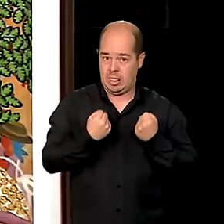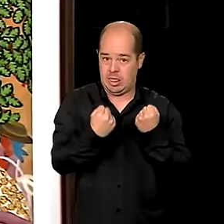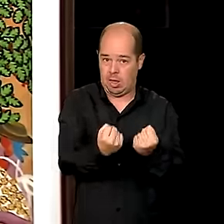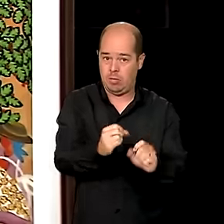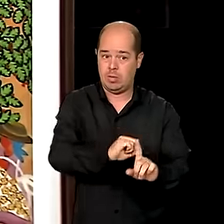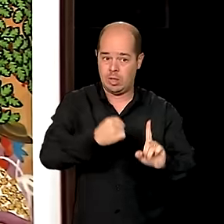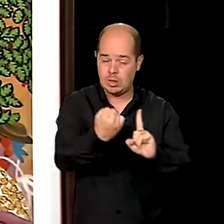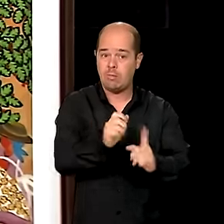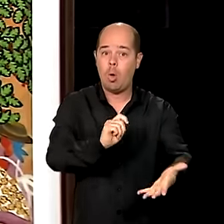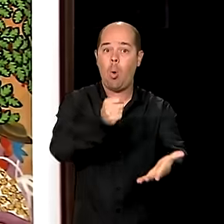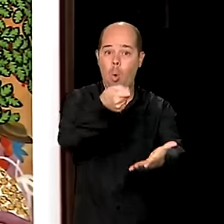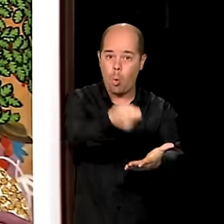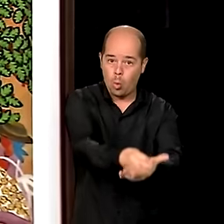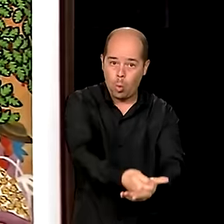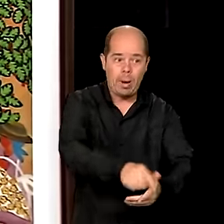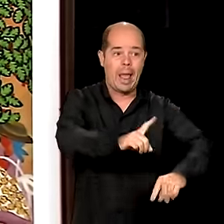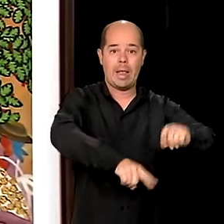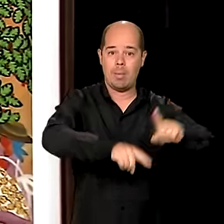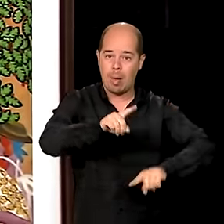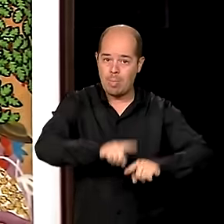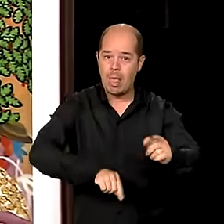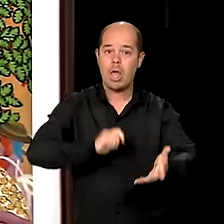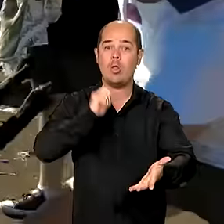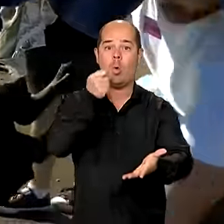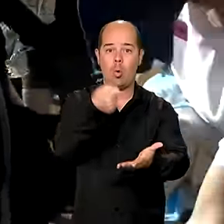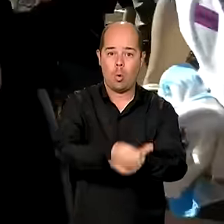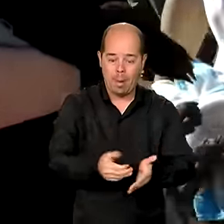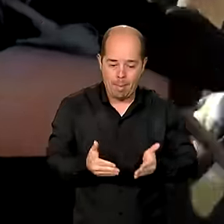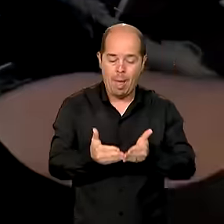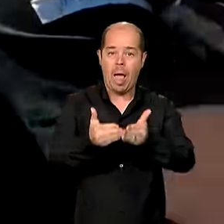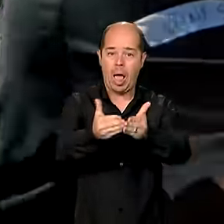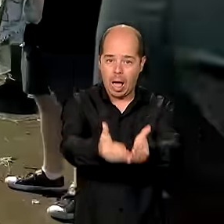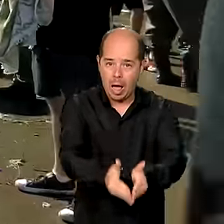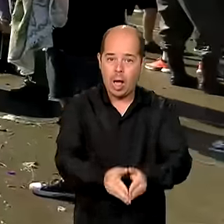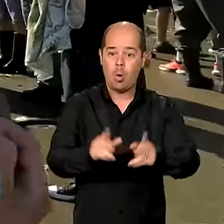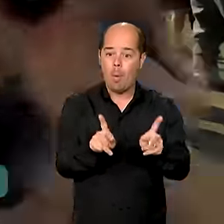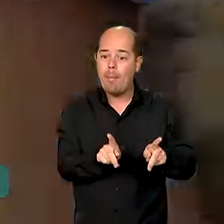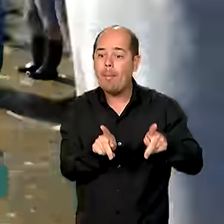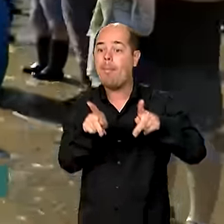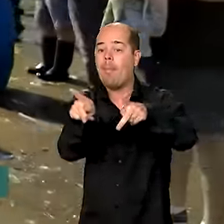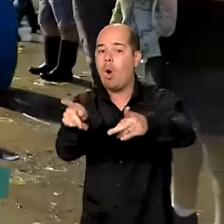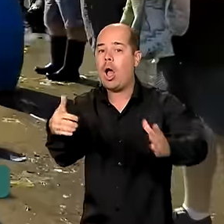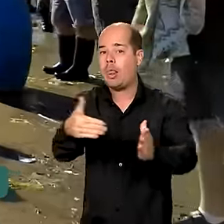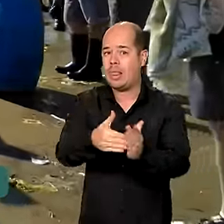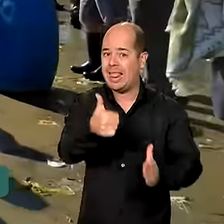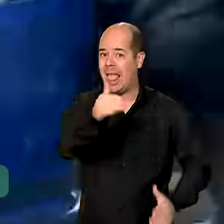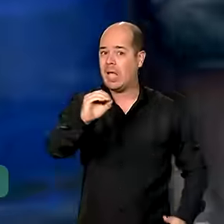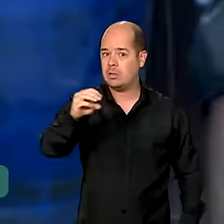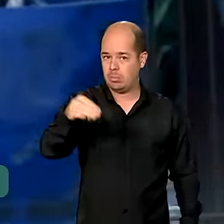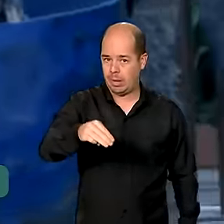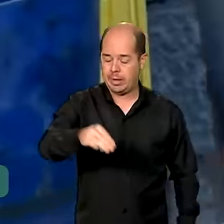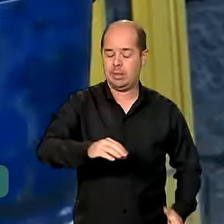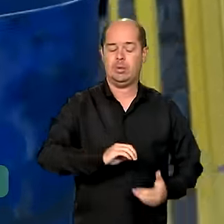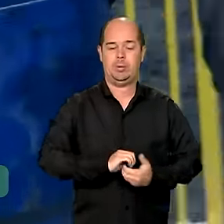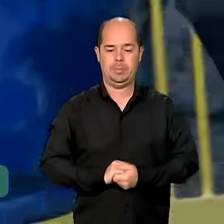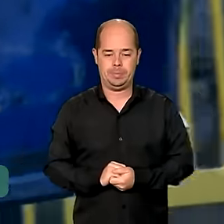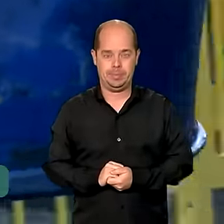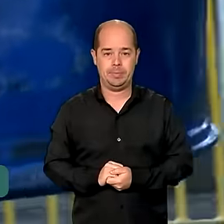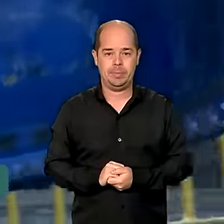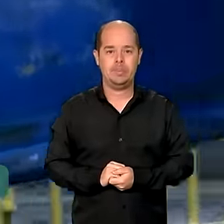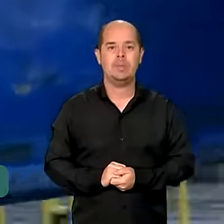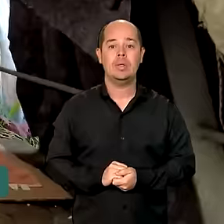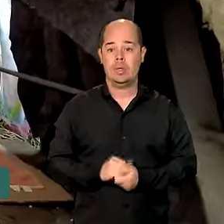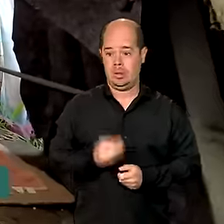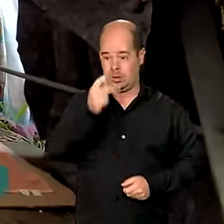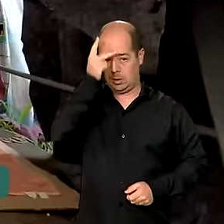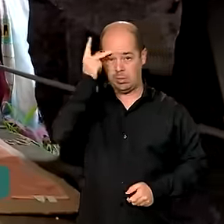barcos, pontes até 10 metros. Os gaúchos e seus animais domésticos de criação passam fome,